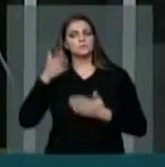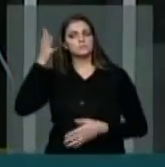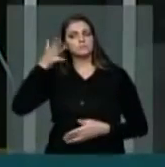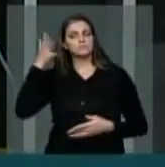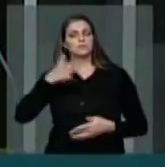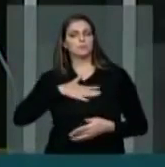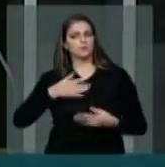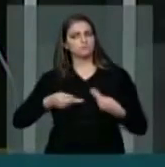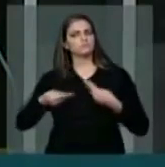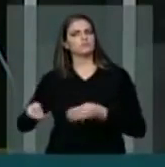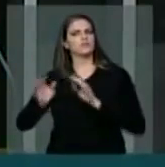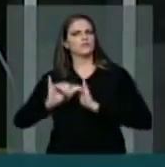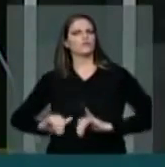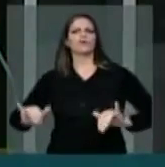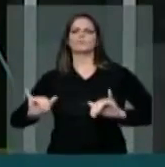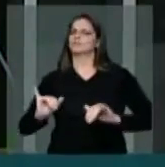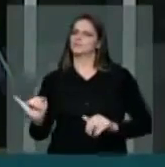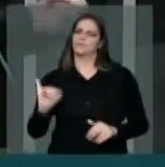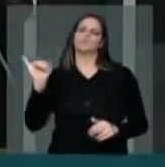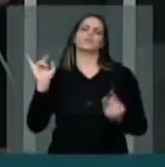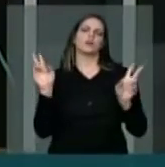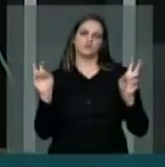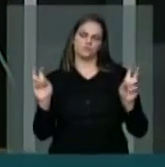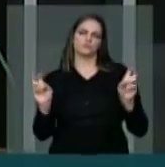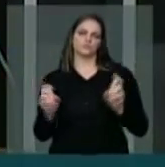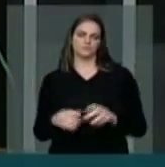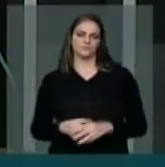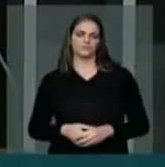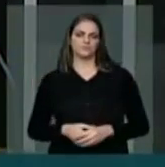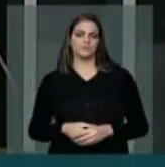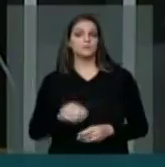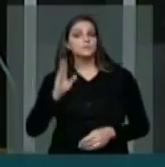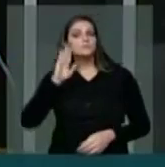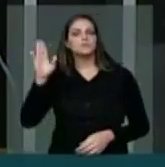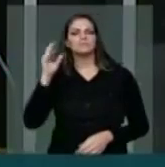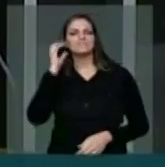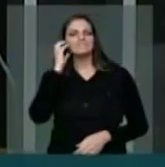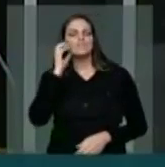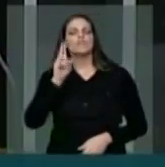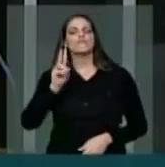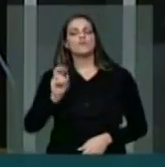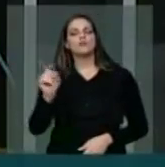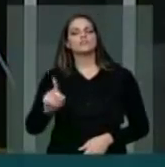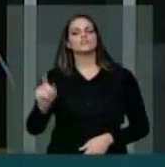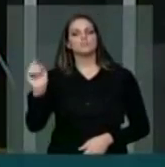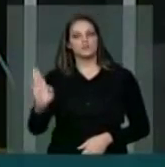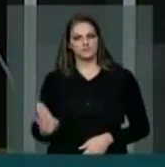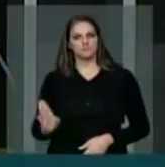Excelência a divulgação nos anais desta casa, de modo muito especial na voz do Brasil.